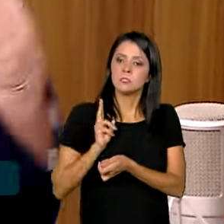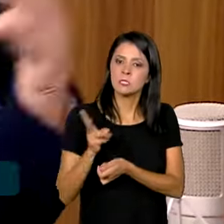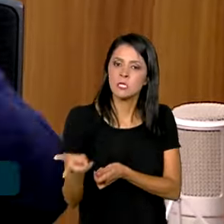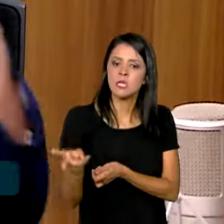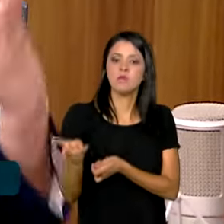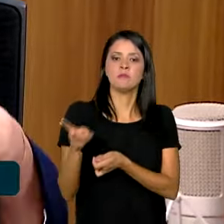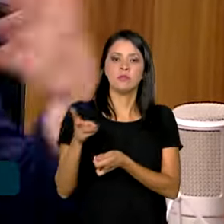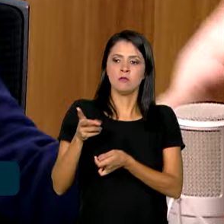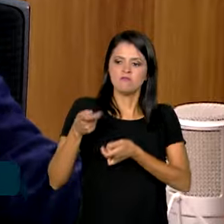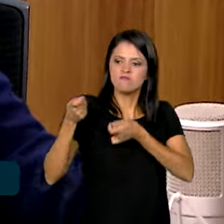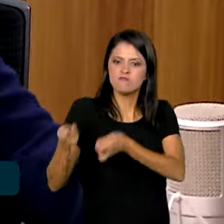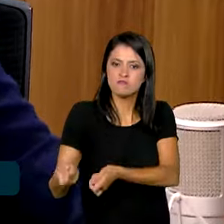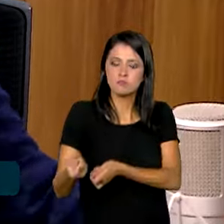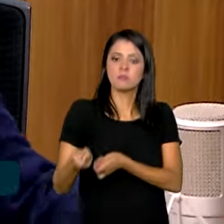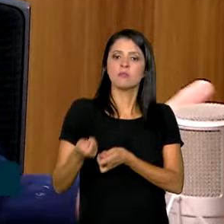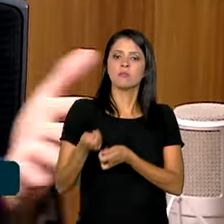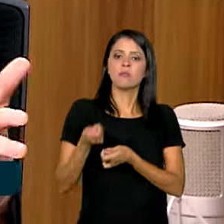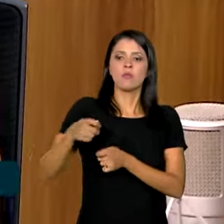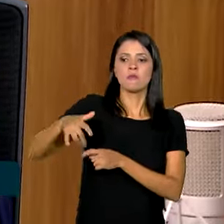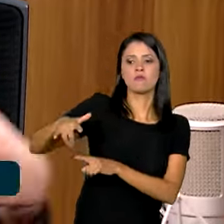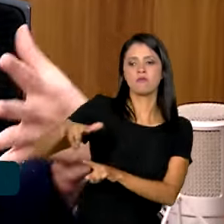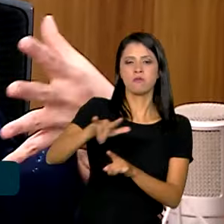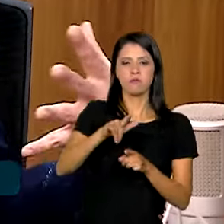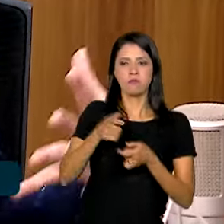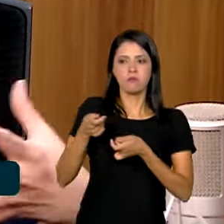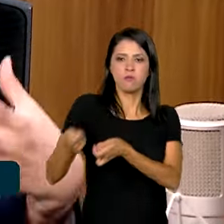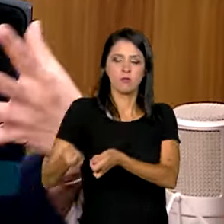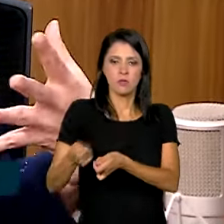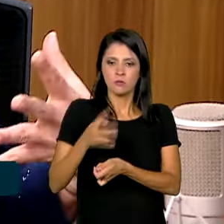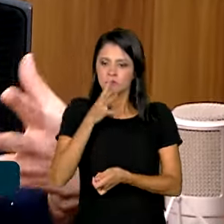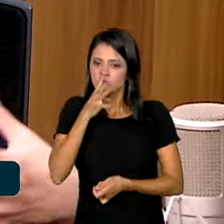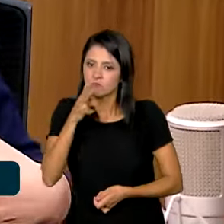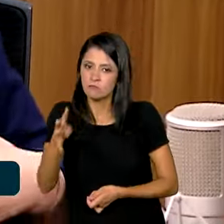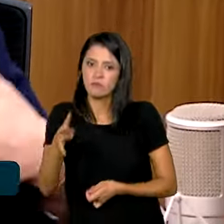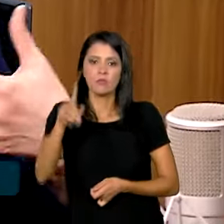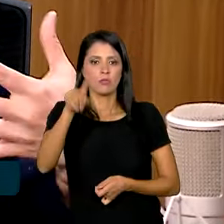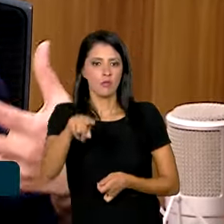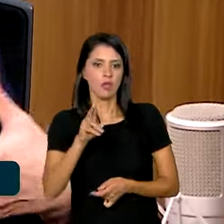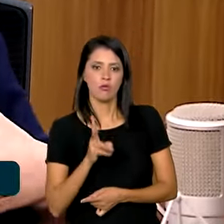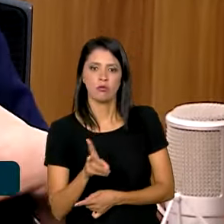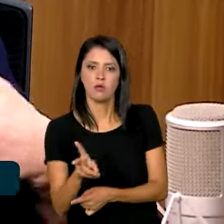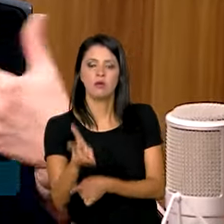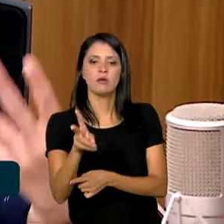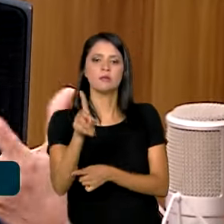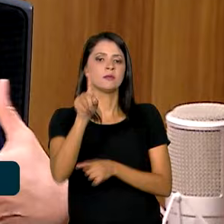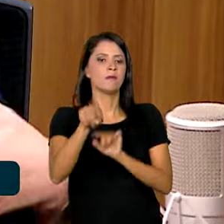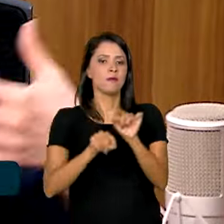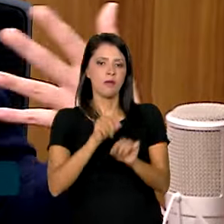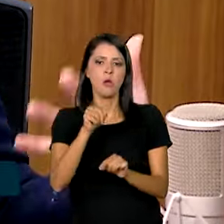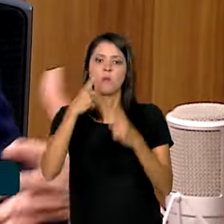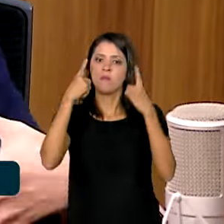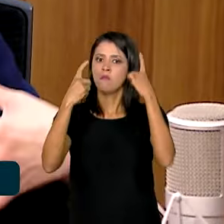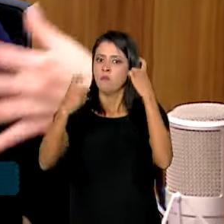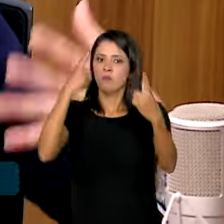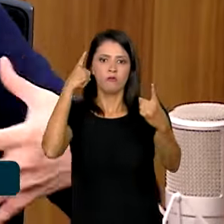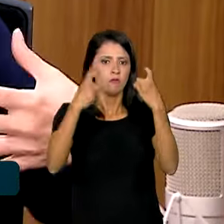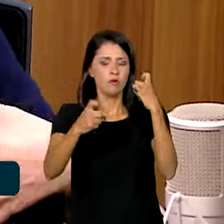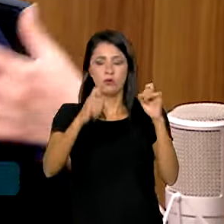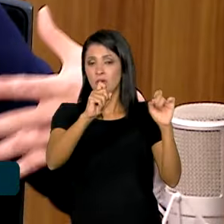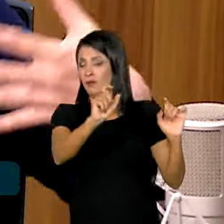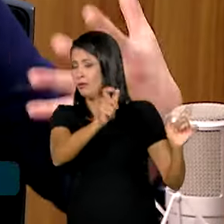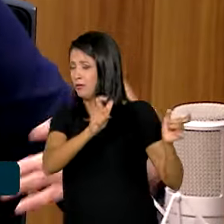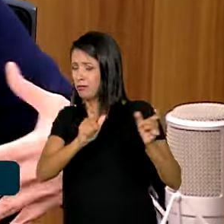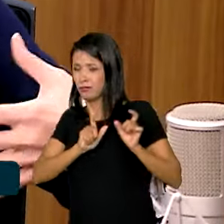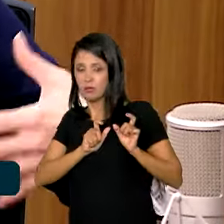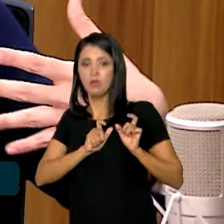Então, isso que o mais importante, Essa intimidação sistemática que é uma, enfim, é uma violência muito grande e dá um